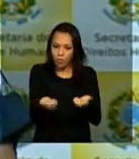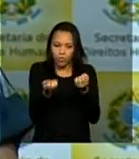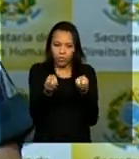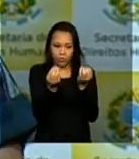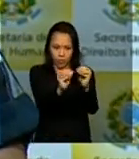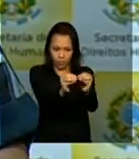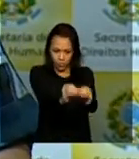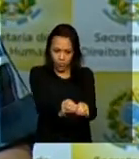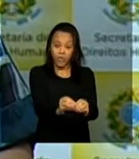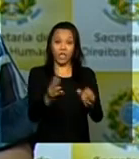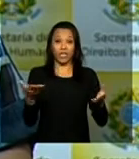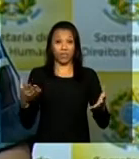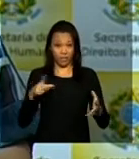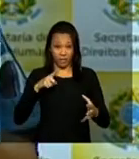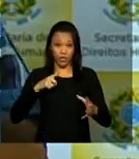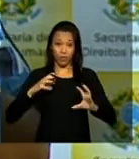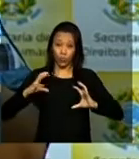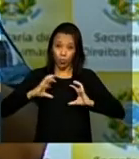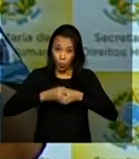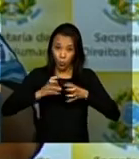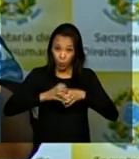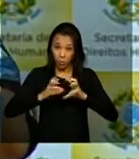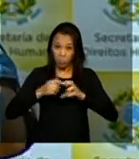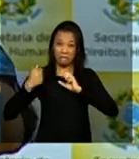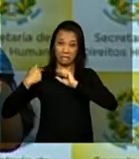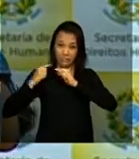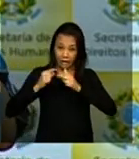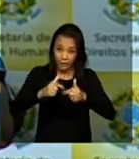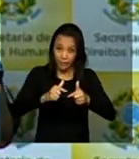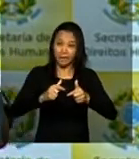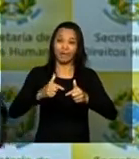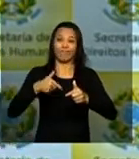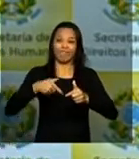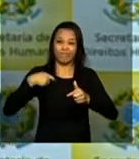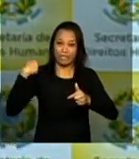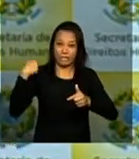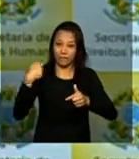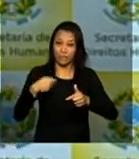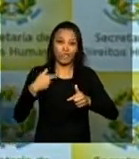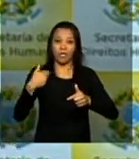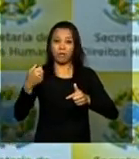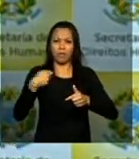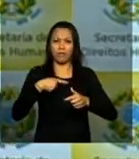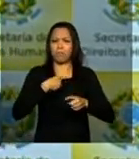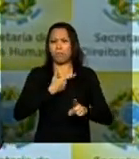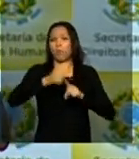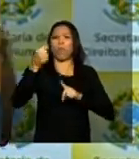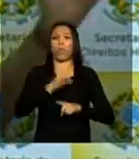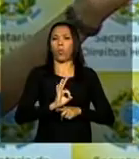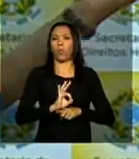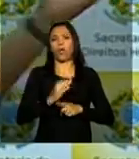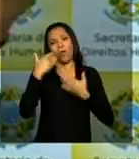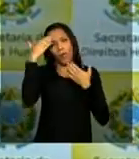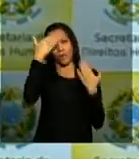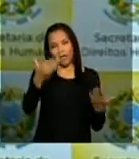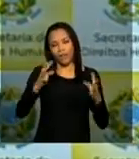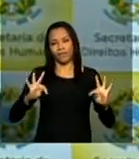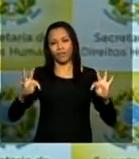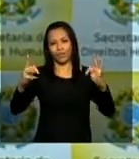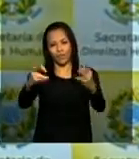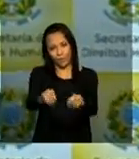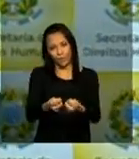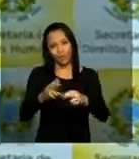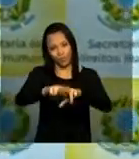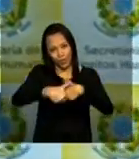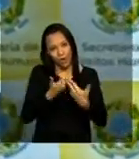que agora se reorganiza não seja mais uma vez vitoriosa muito obrigada e obrigado a todos pela